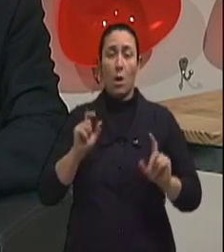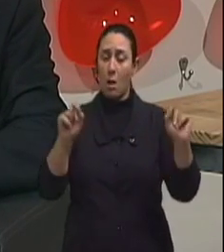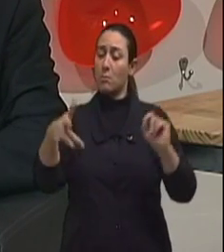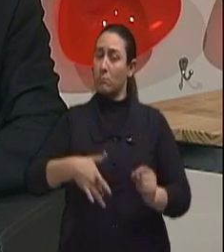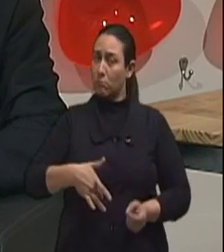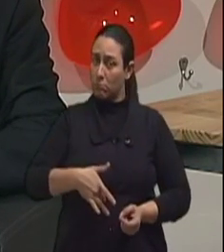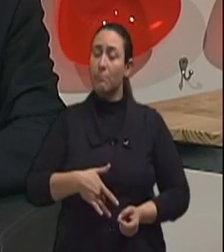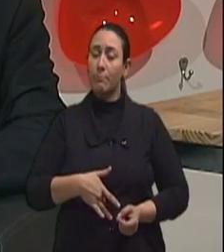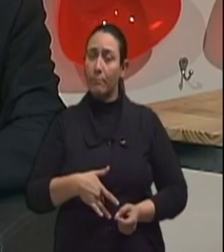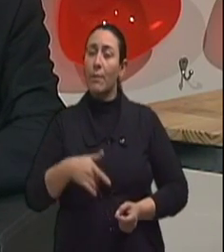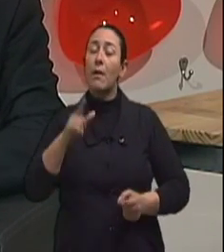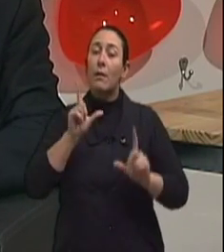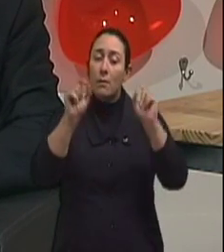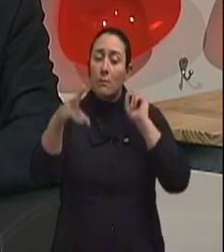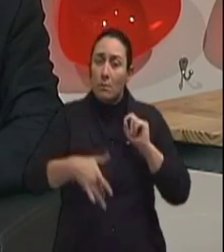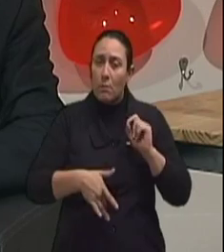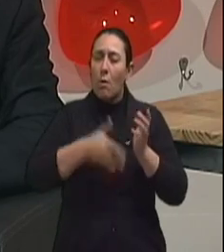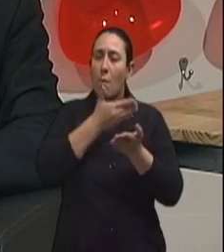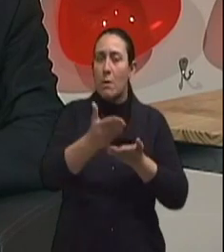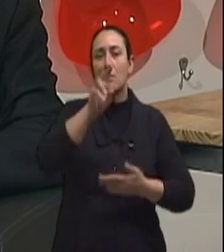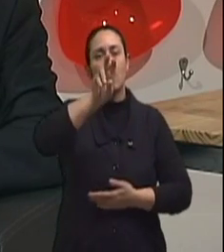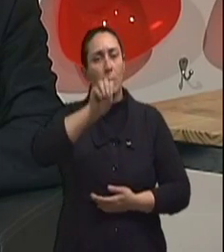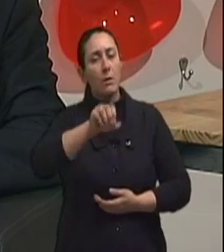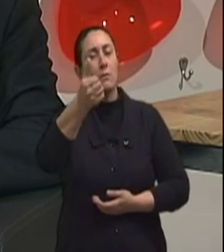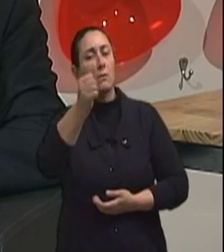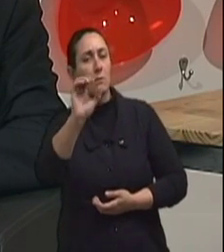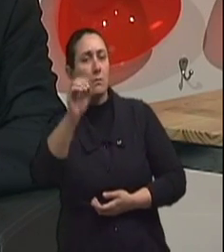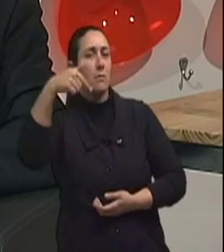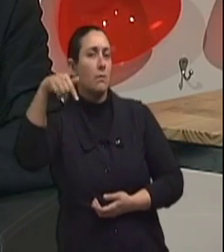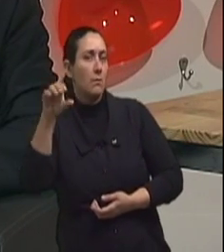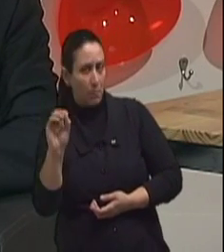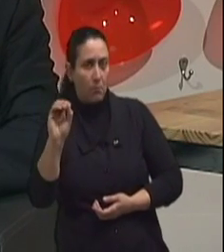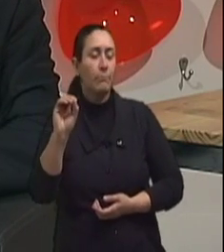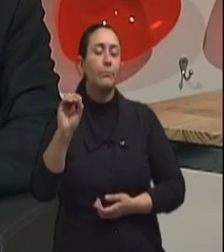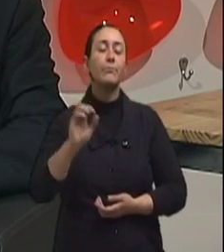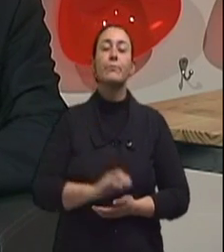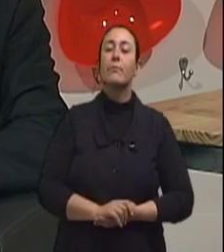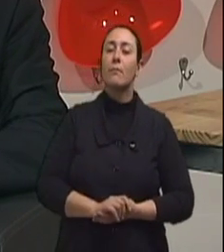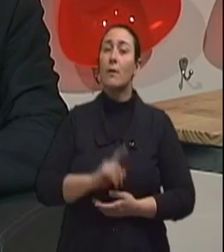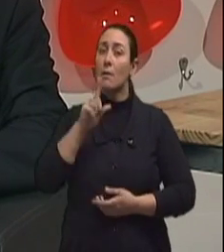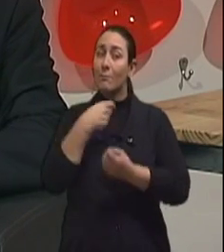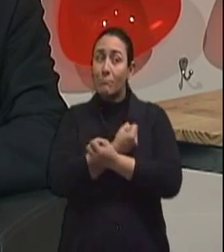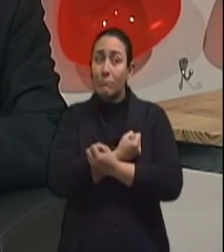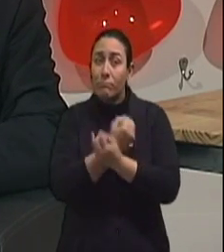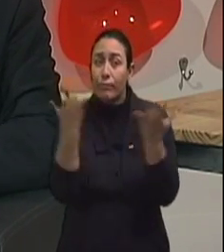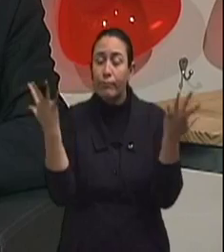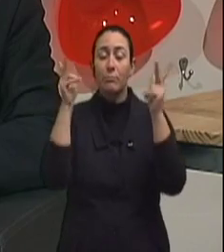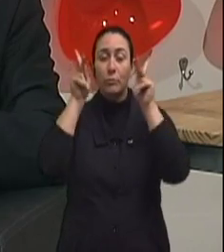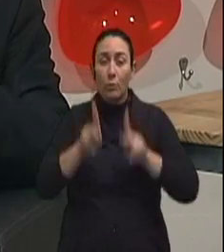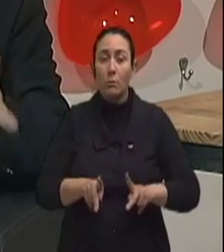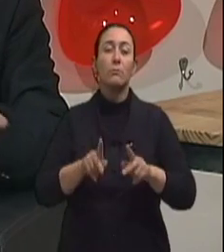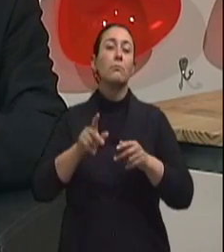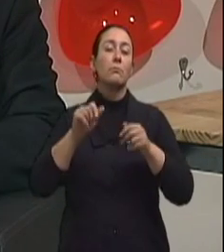doença mais incidente a partir dos 50, 60, 70 anos de idade. E o número de casos que vão